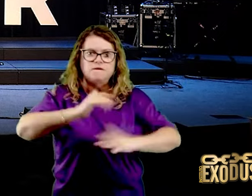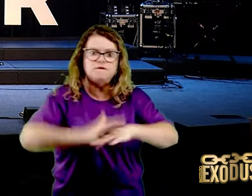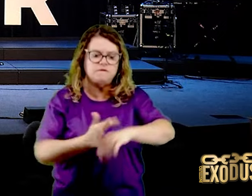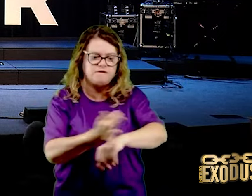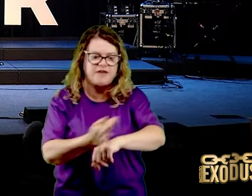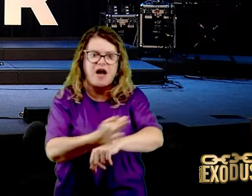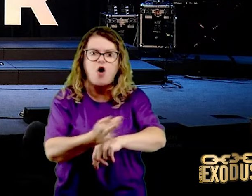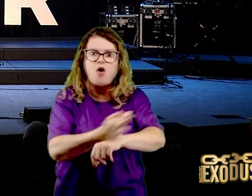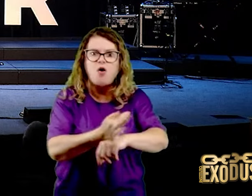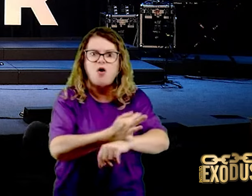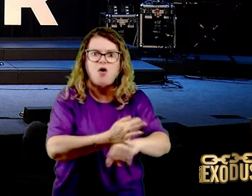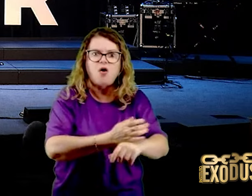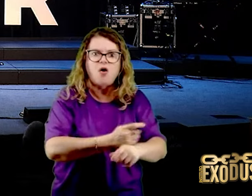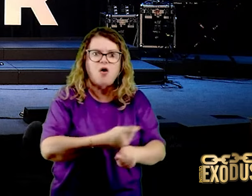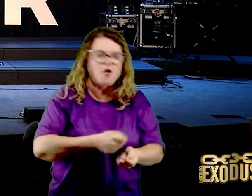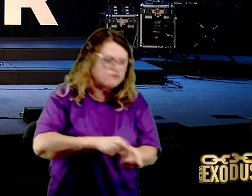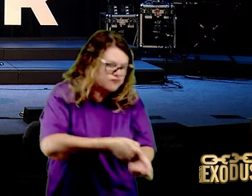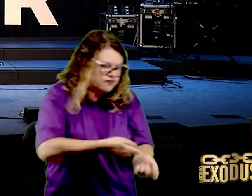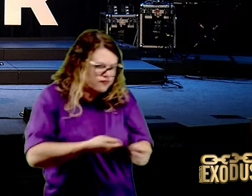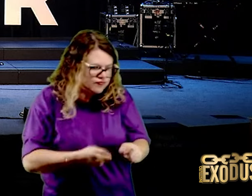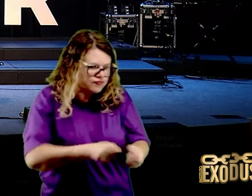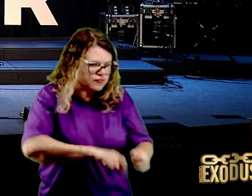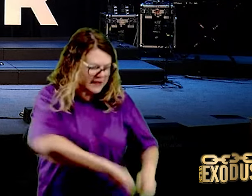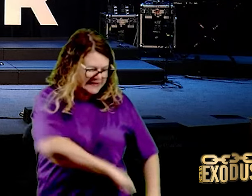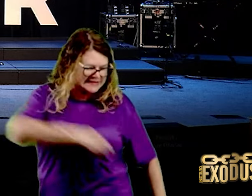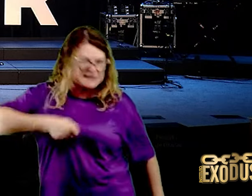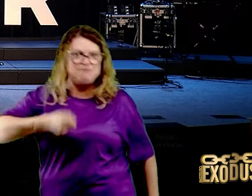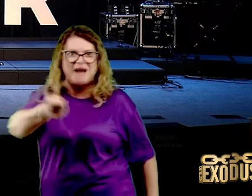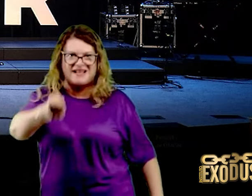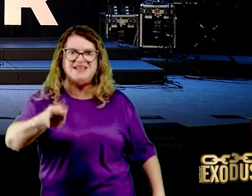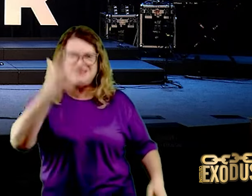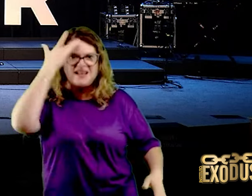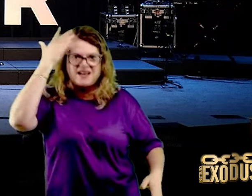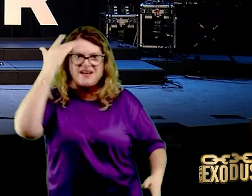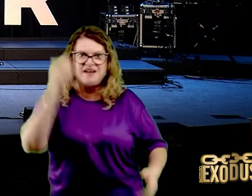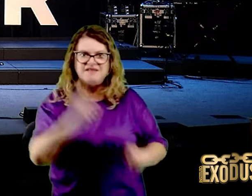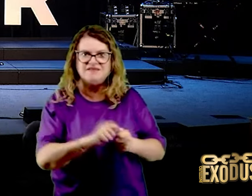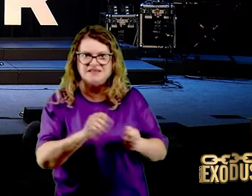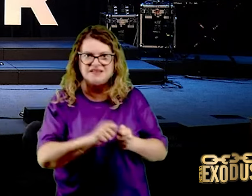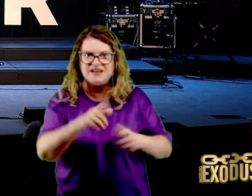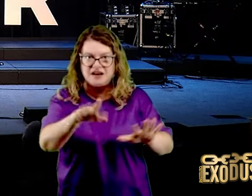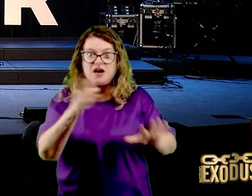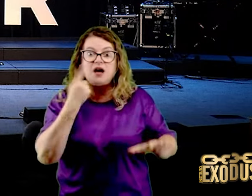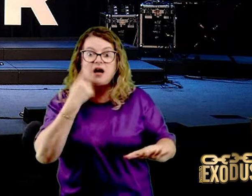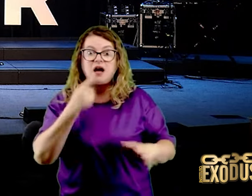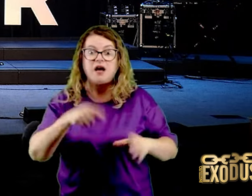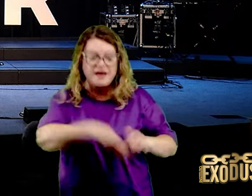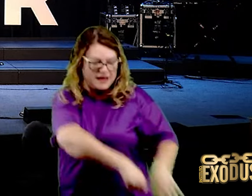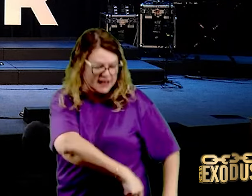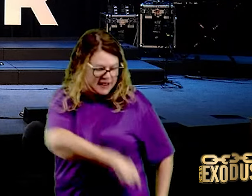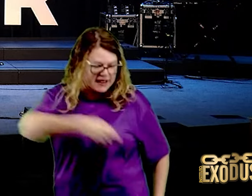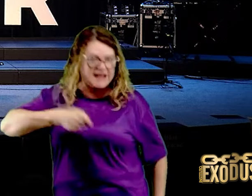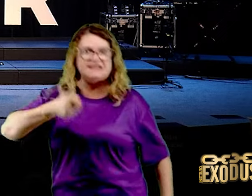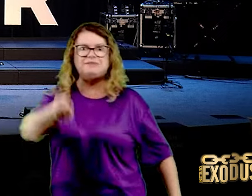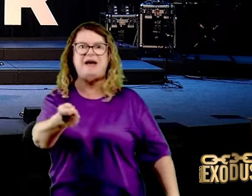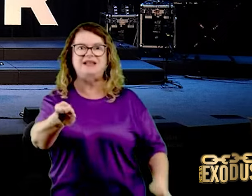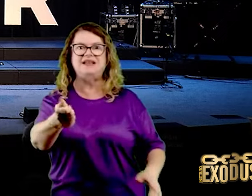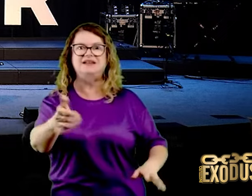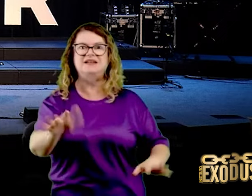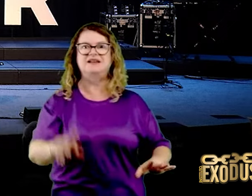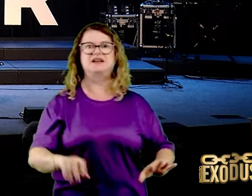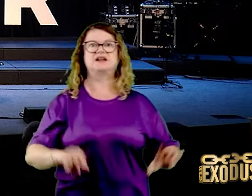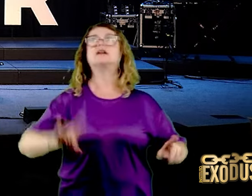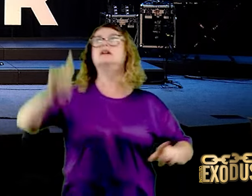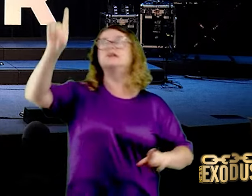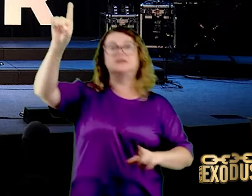filisteus não queriam que os hebreus fizessem espadas. Diga assim, espadas. O inimigo não quer que você tenha